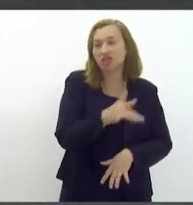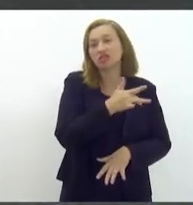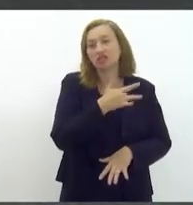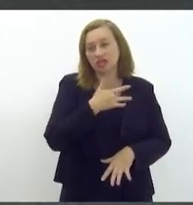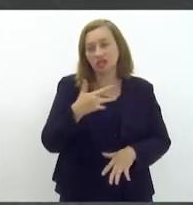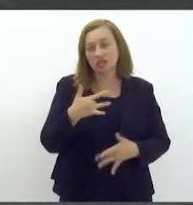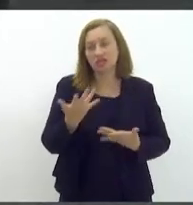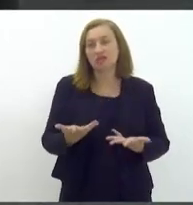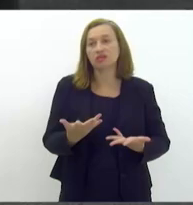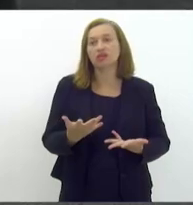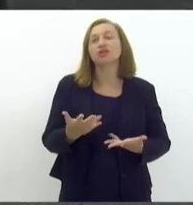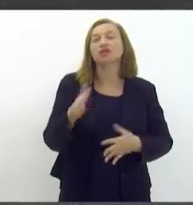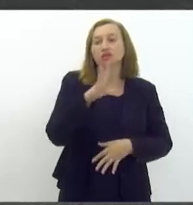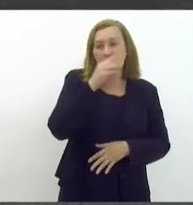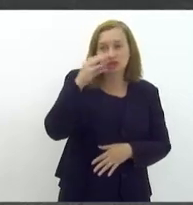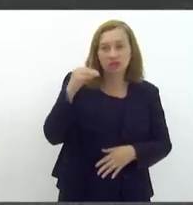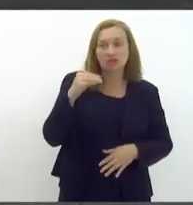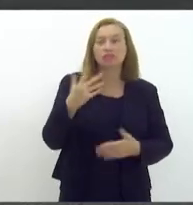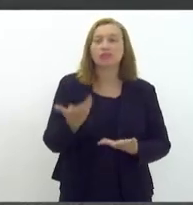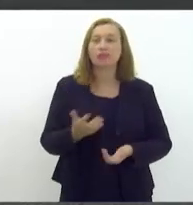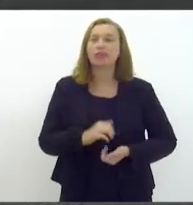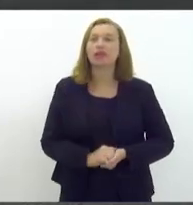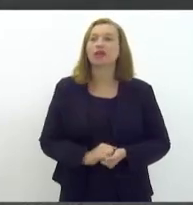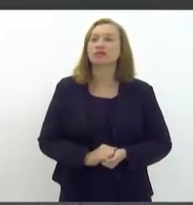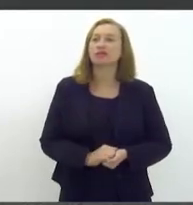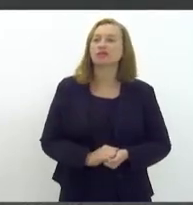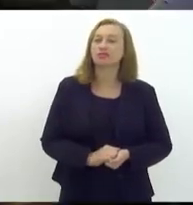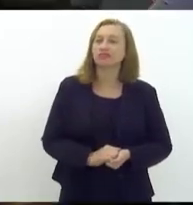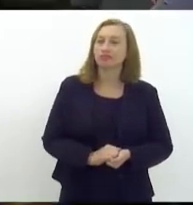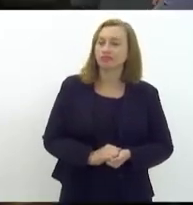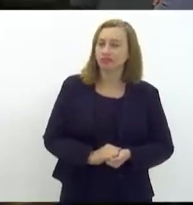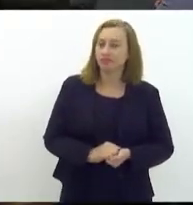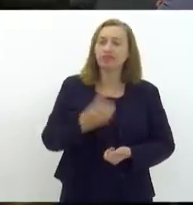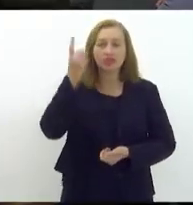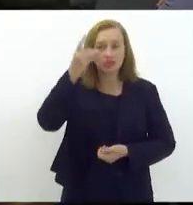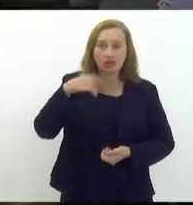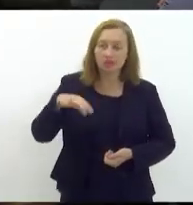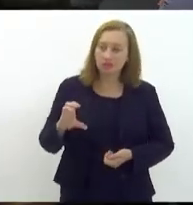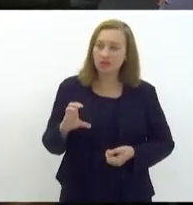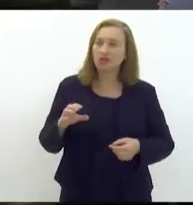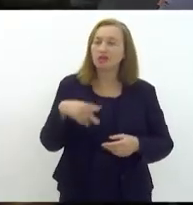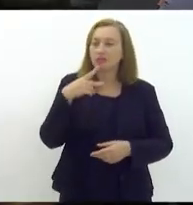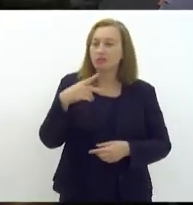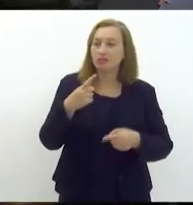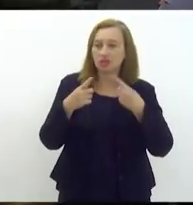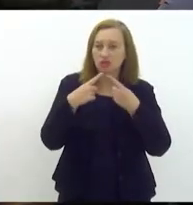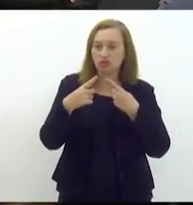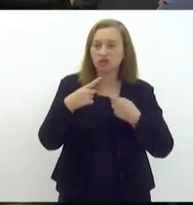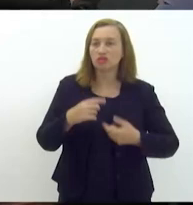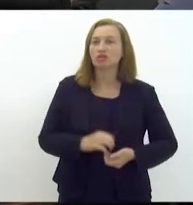das nossas crianças e dos nossos adolescentes. Deputado Carlos Mink, para discutir...